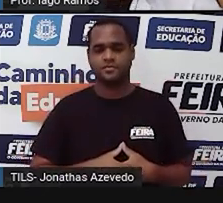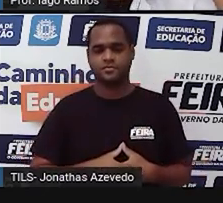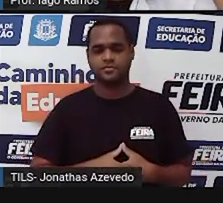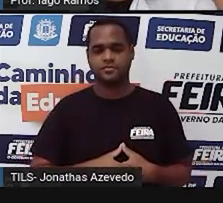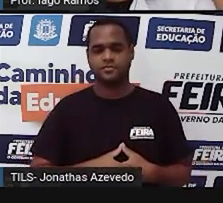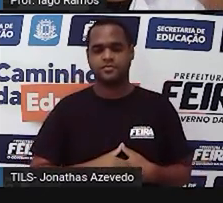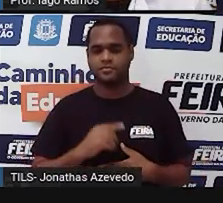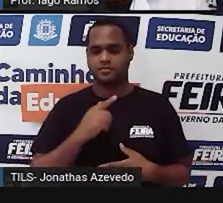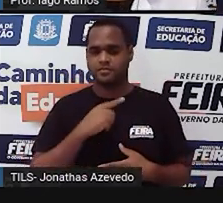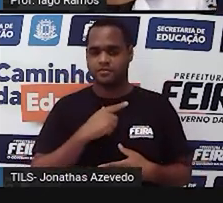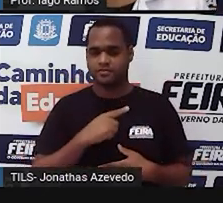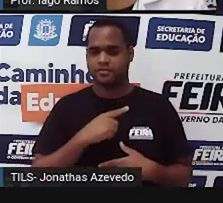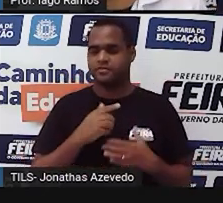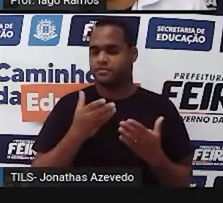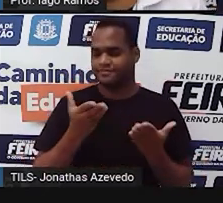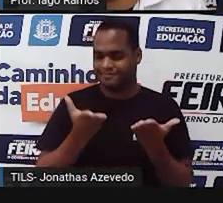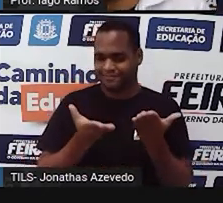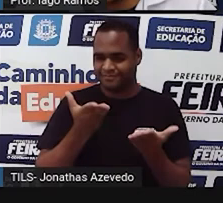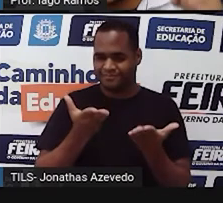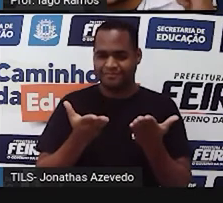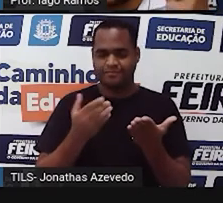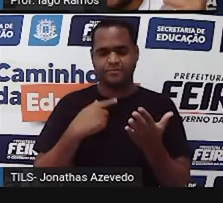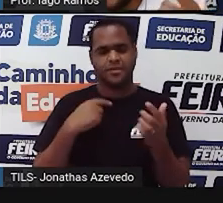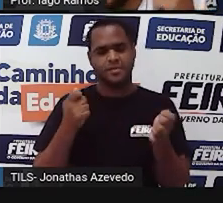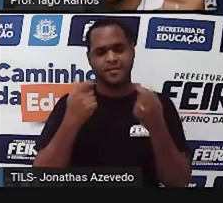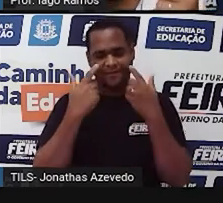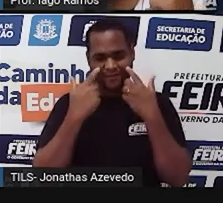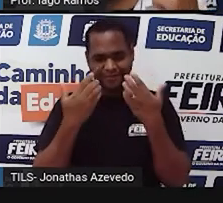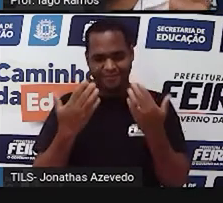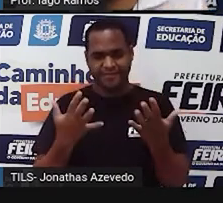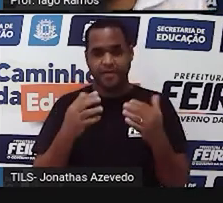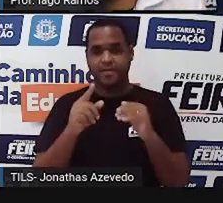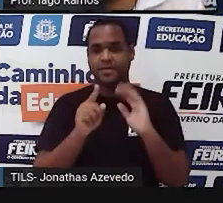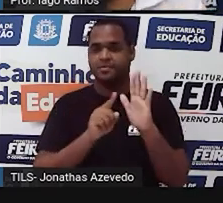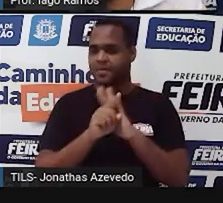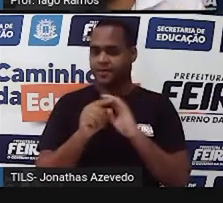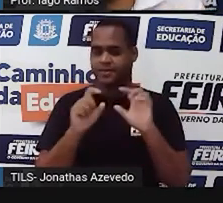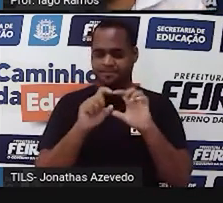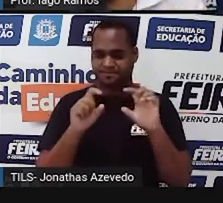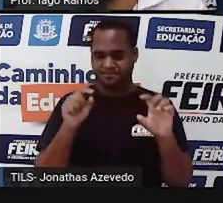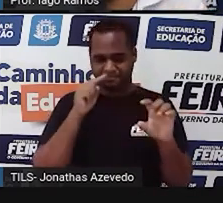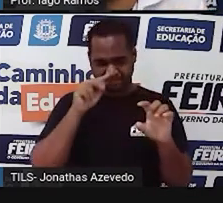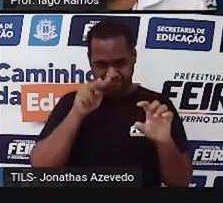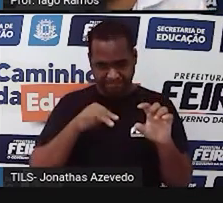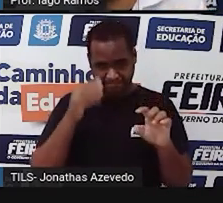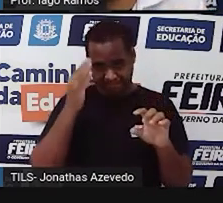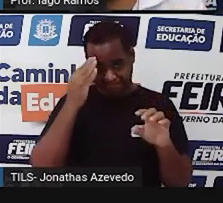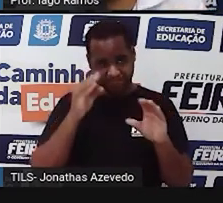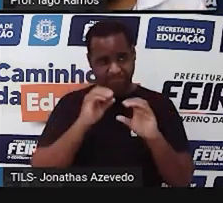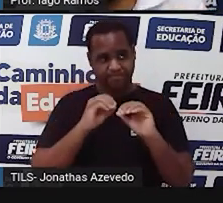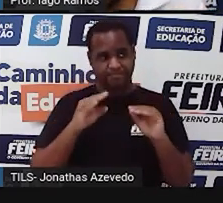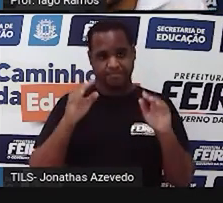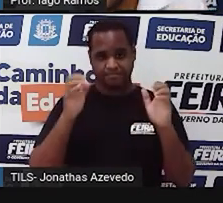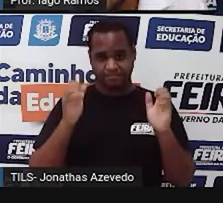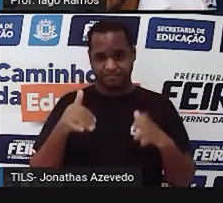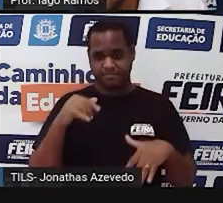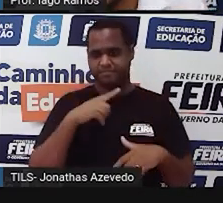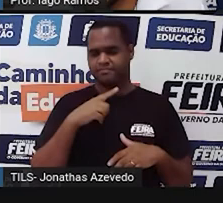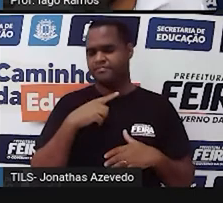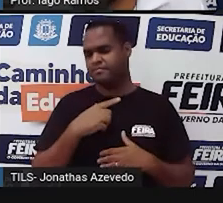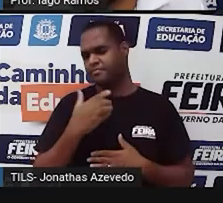mesma que a gente acabou de ver. Só que tem uma pergunta ali embaixo que eu vou ler para você. Você já sabe